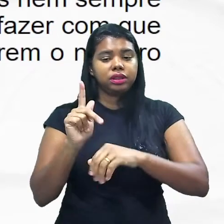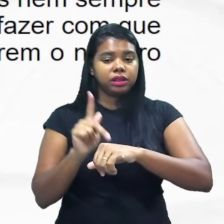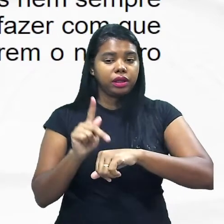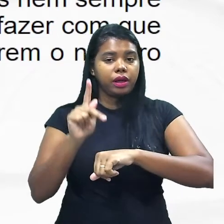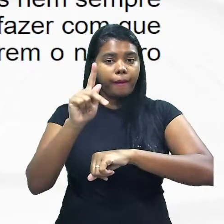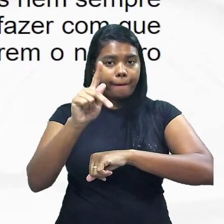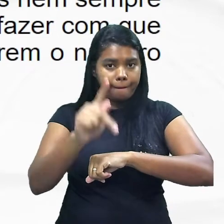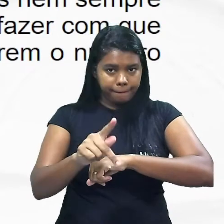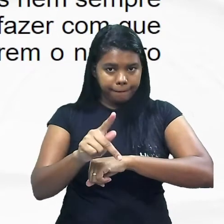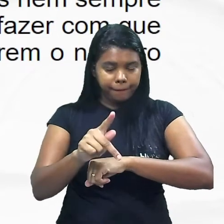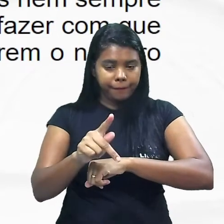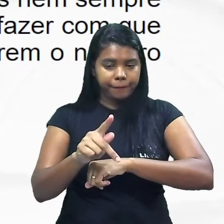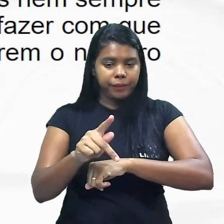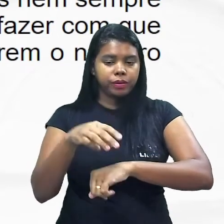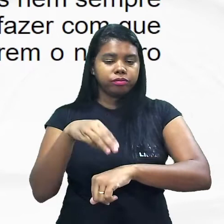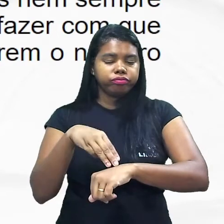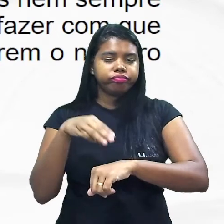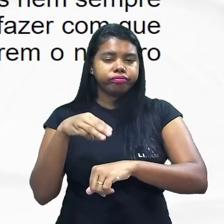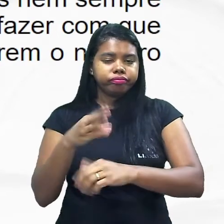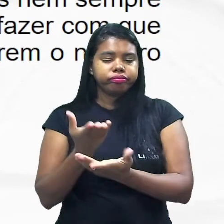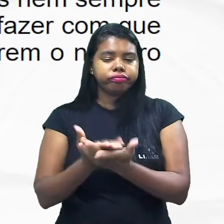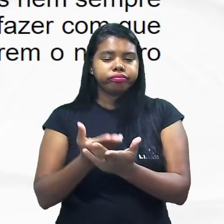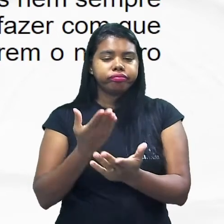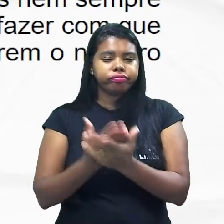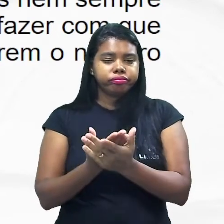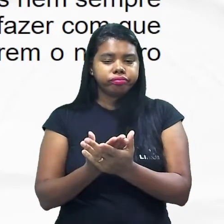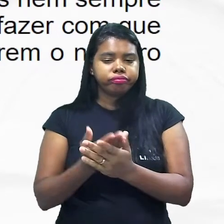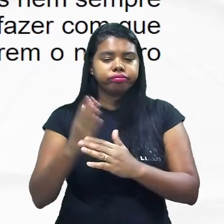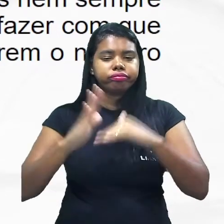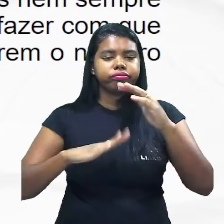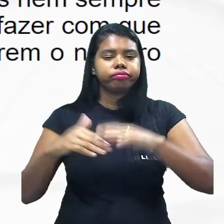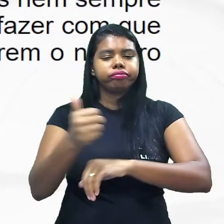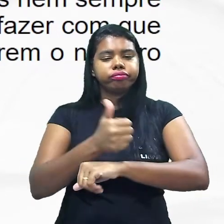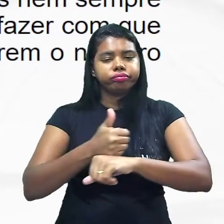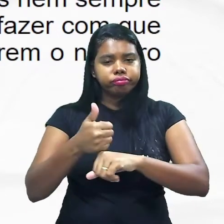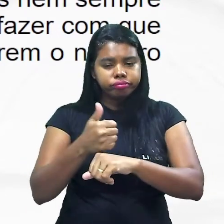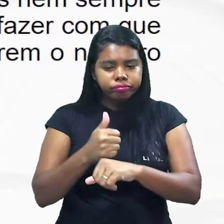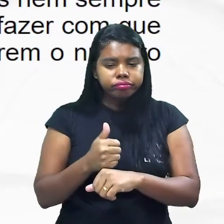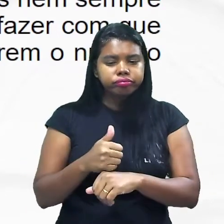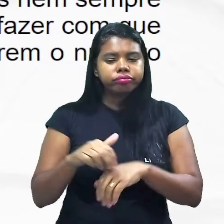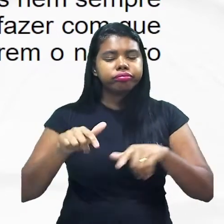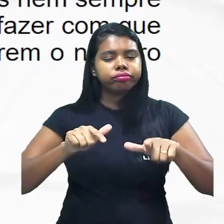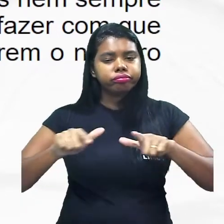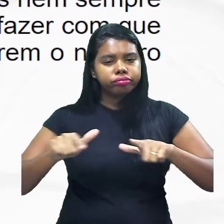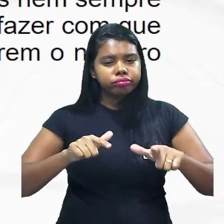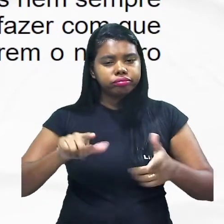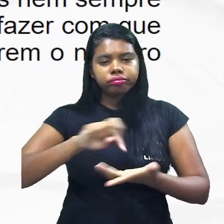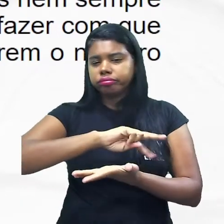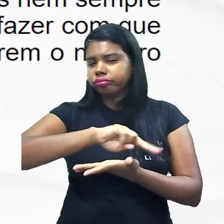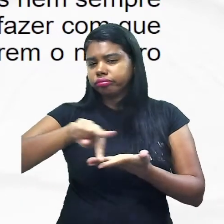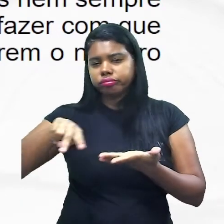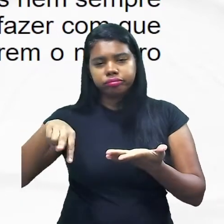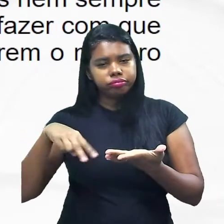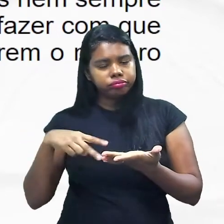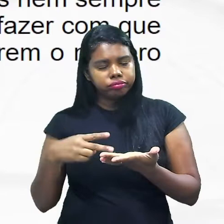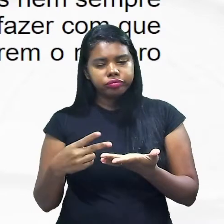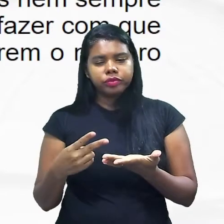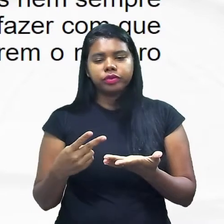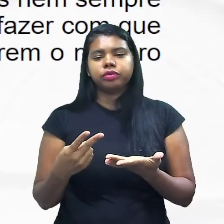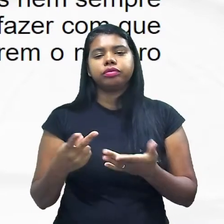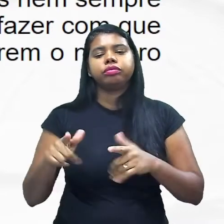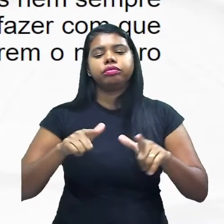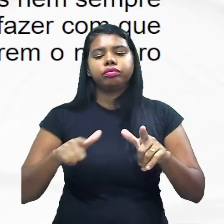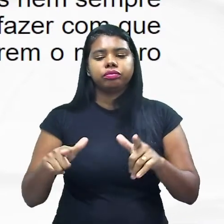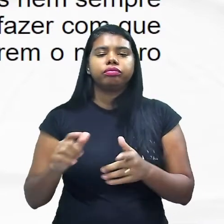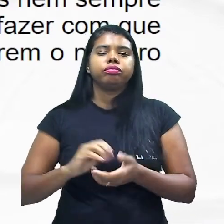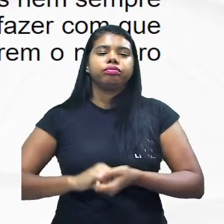tornando-se polivalentes profissionais híbridos e preparados para exercer várias e múltiplas atividades dentro do